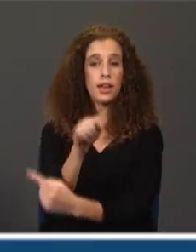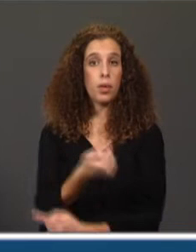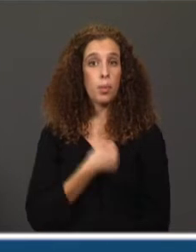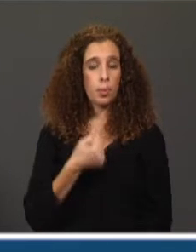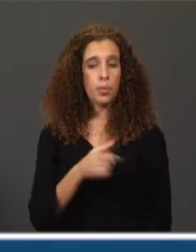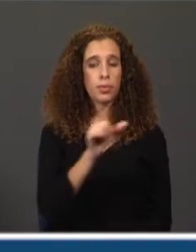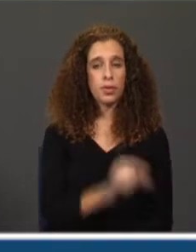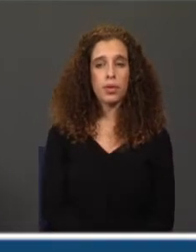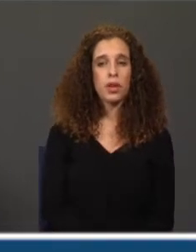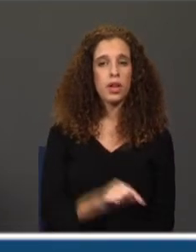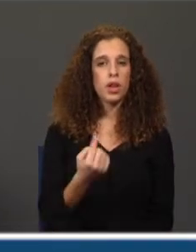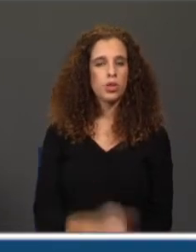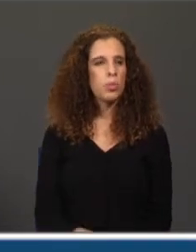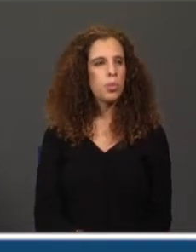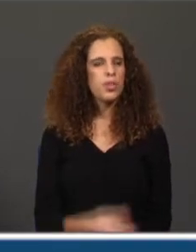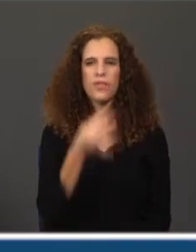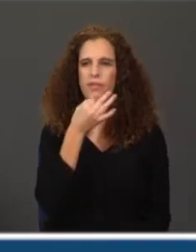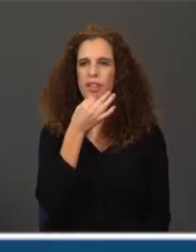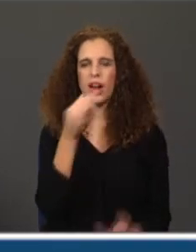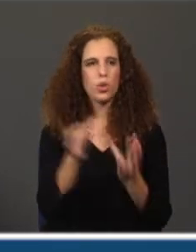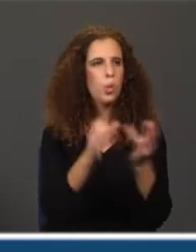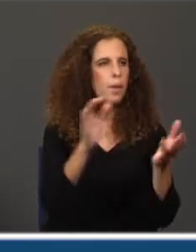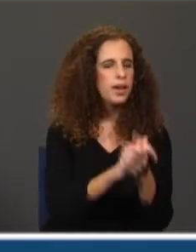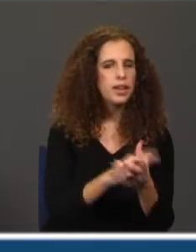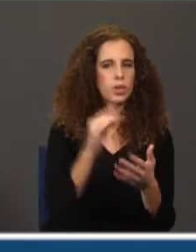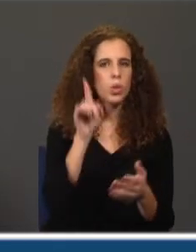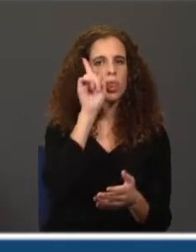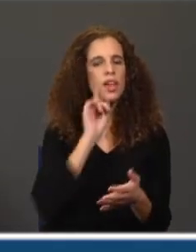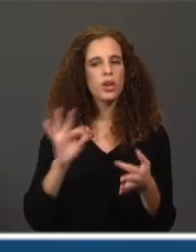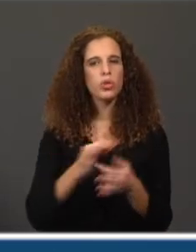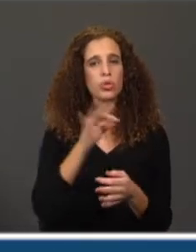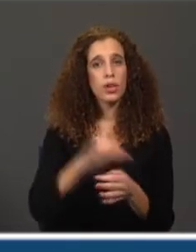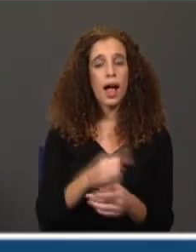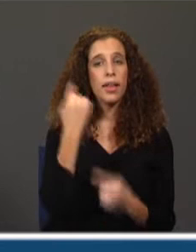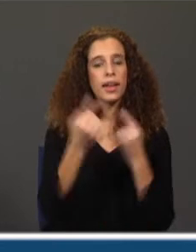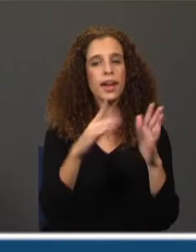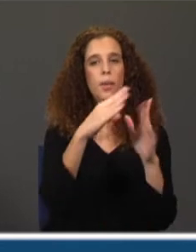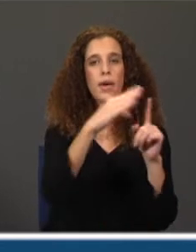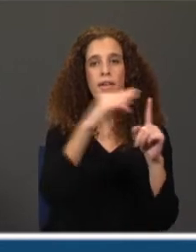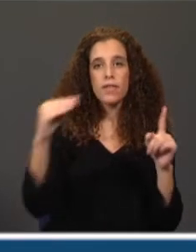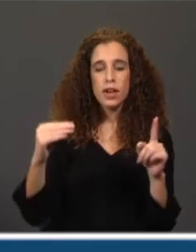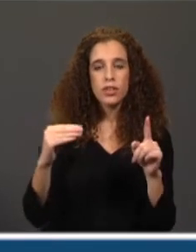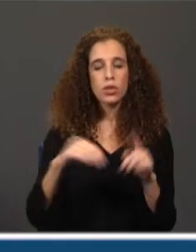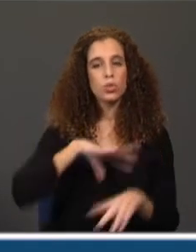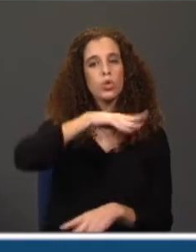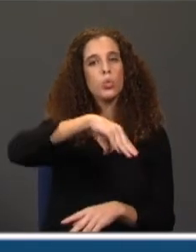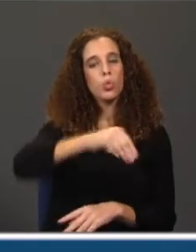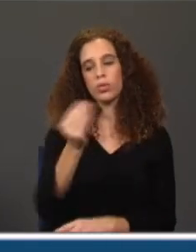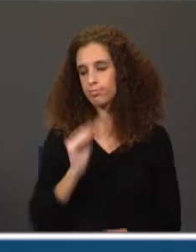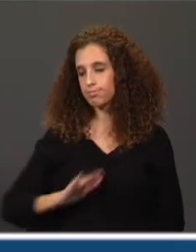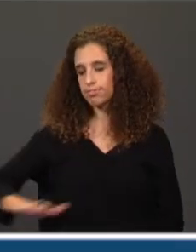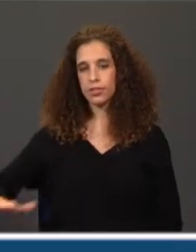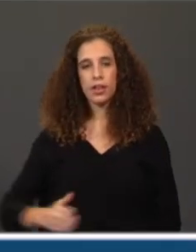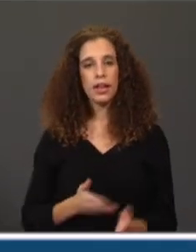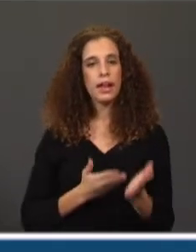para o marido da costureira alguém que era uma referência no seu mundo infantil. E avançamos. Segui